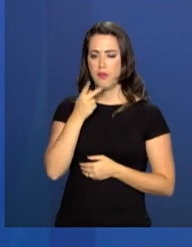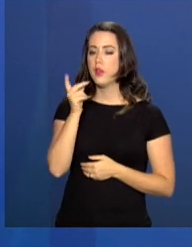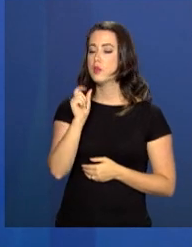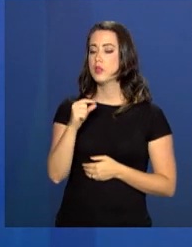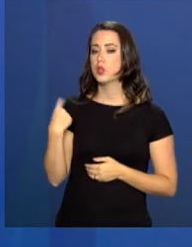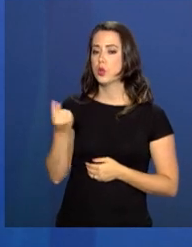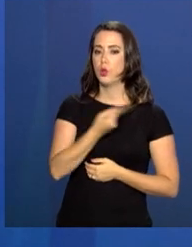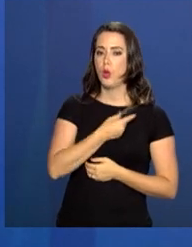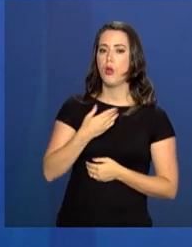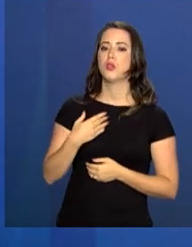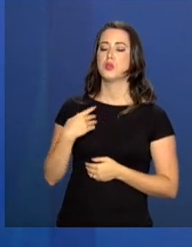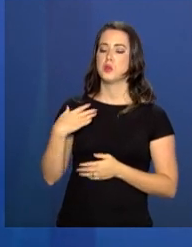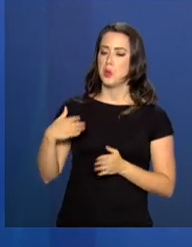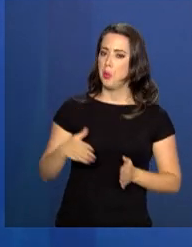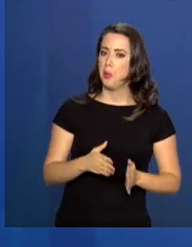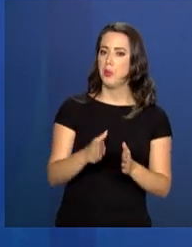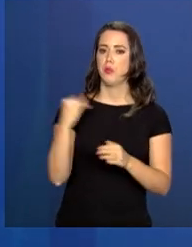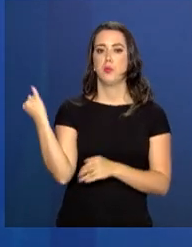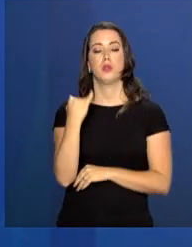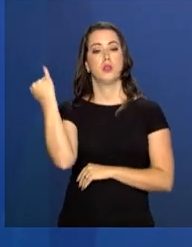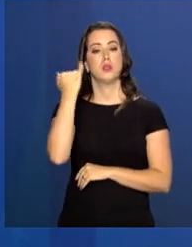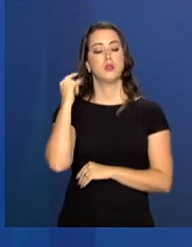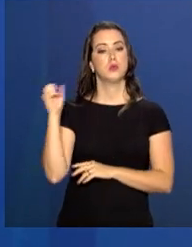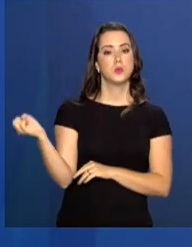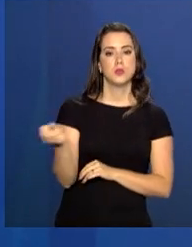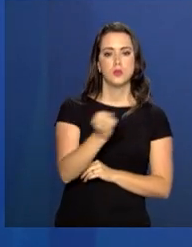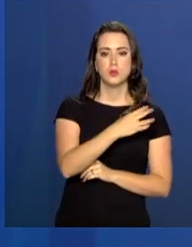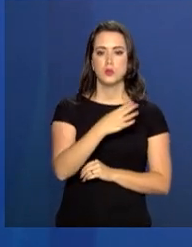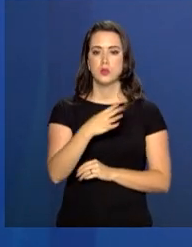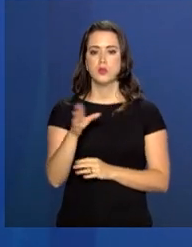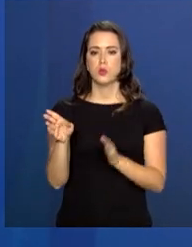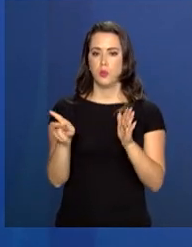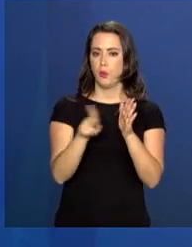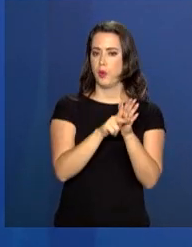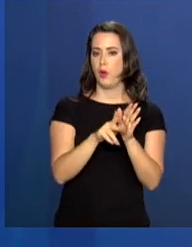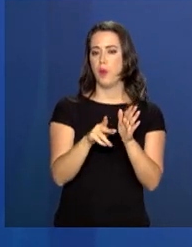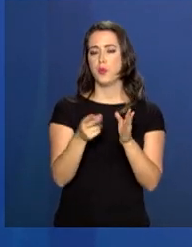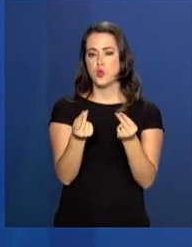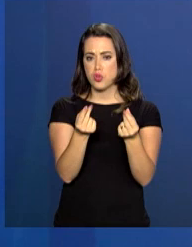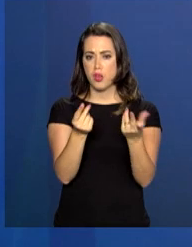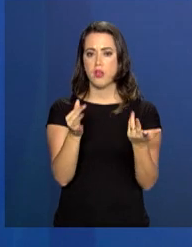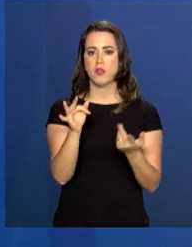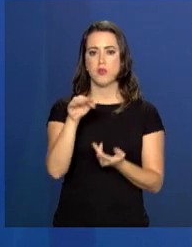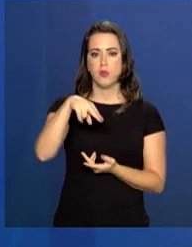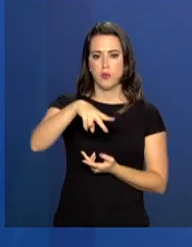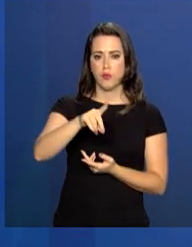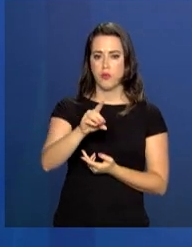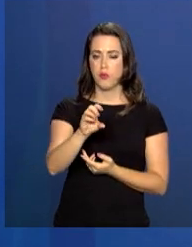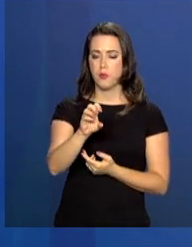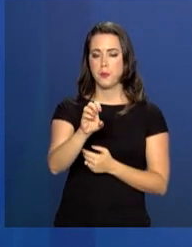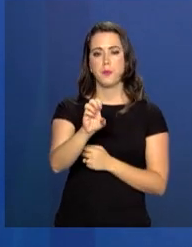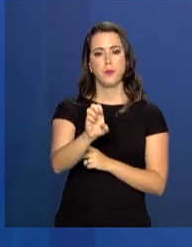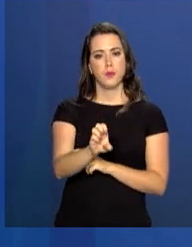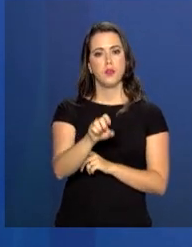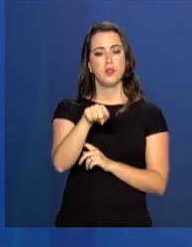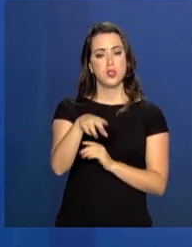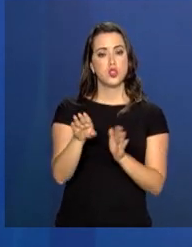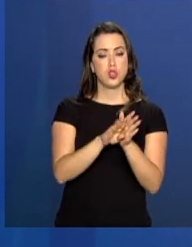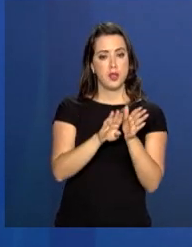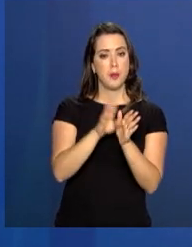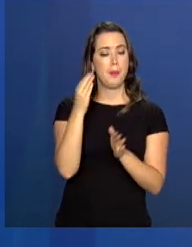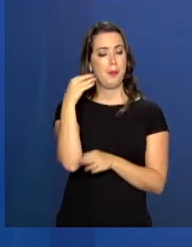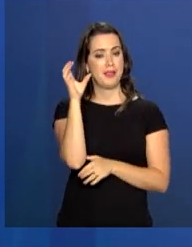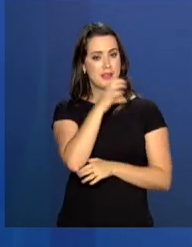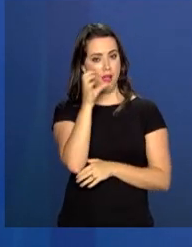importantíssimo para a modernização do próprio fundo, para que o dinheiro chegue com mais agilidade